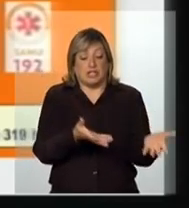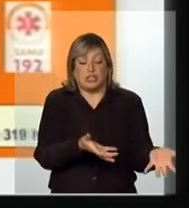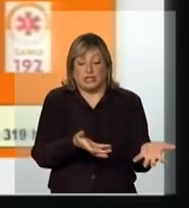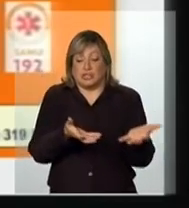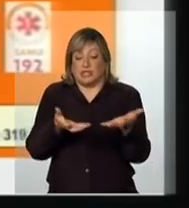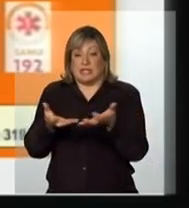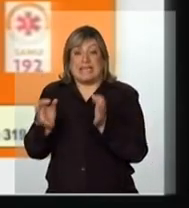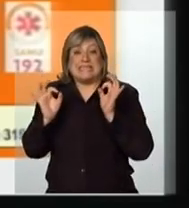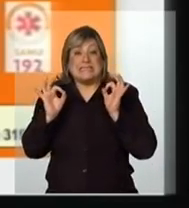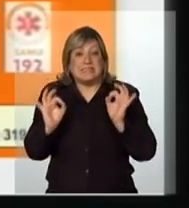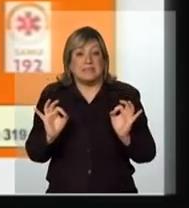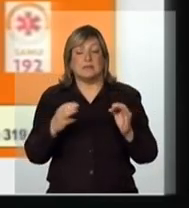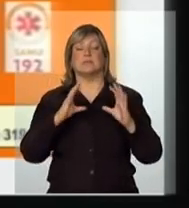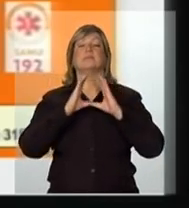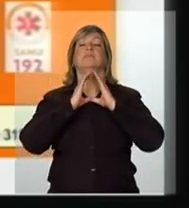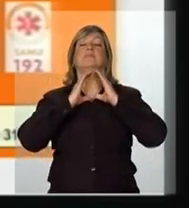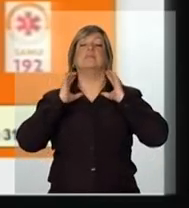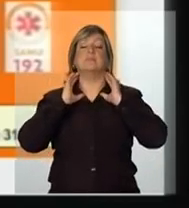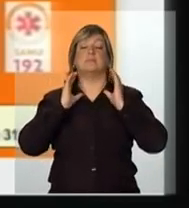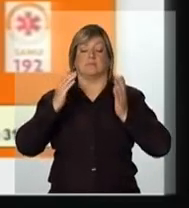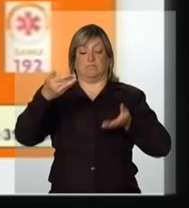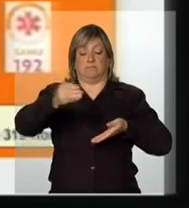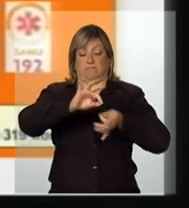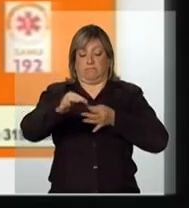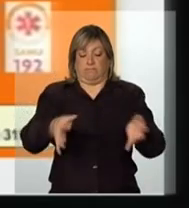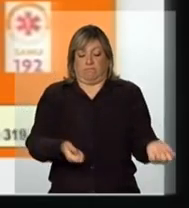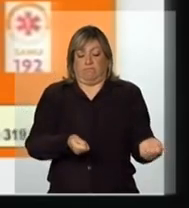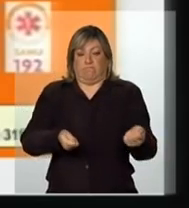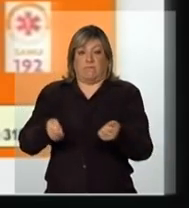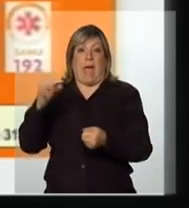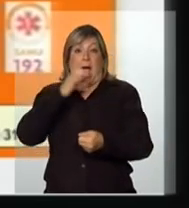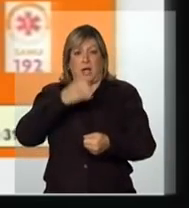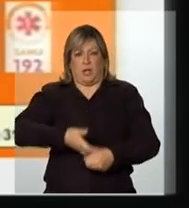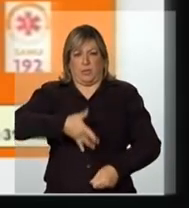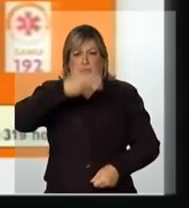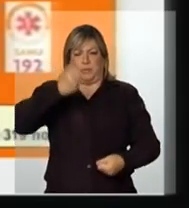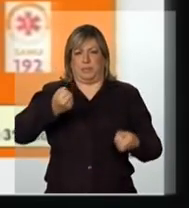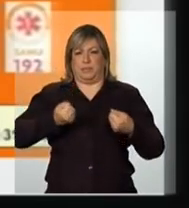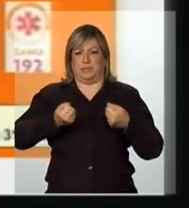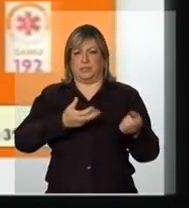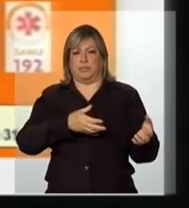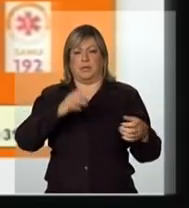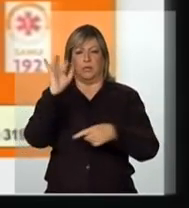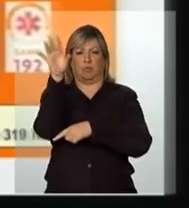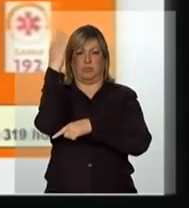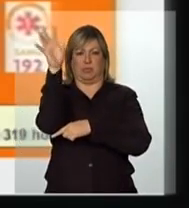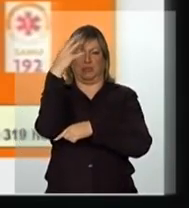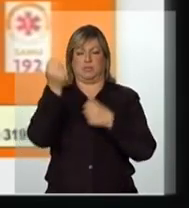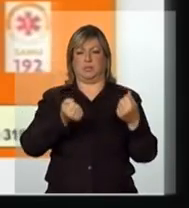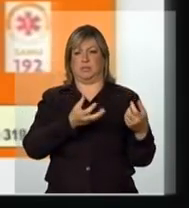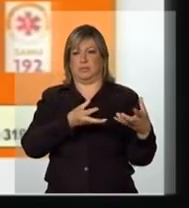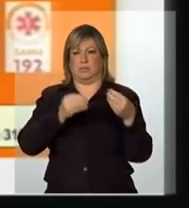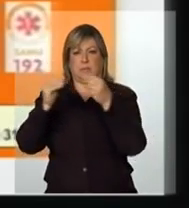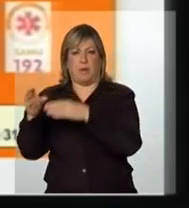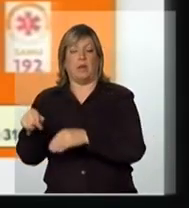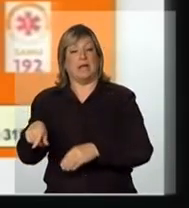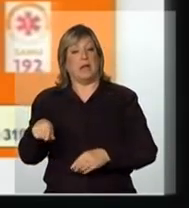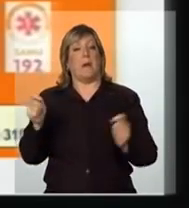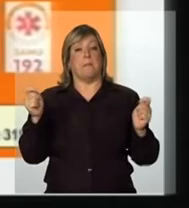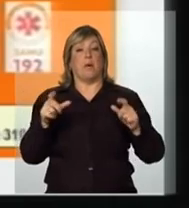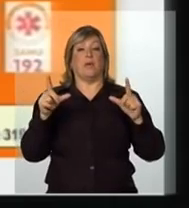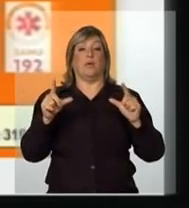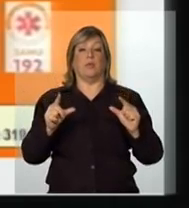e rápida, o treinamento das equipes que fazem o atendimento imediato, o atendimento adequado nas salas de emergência podem